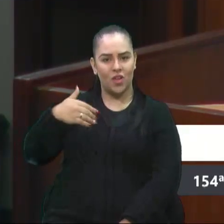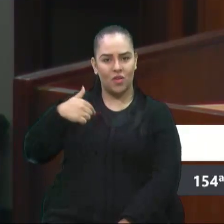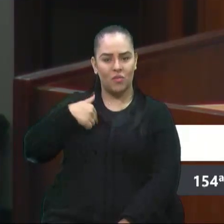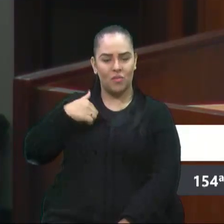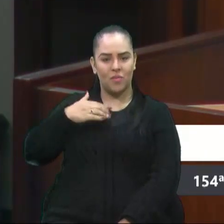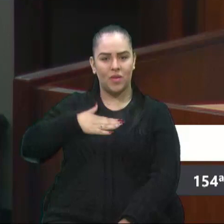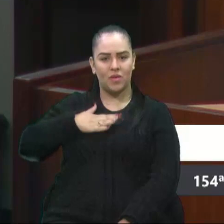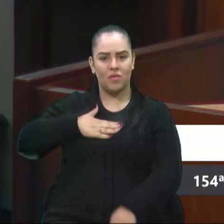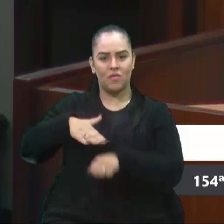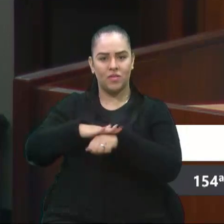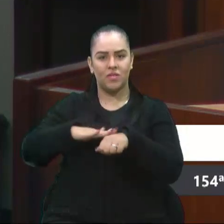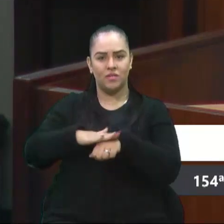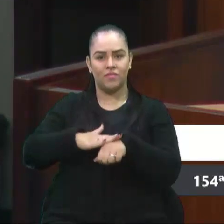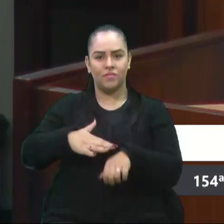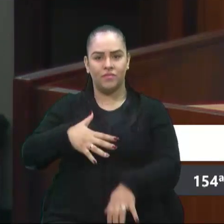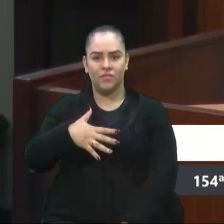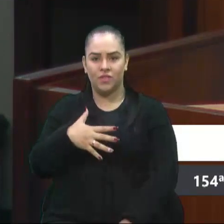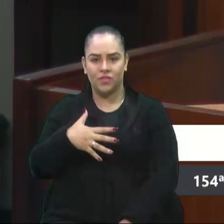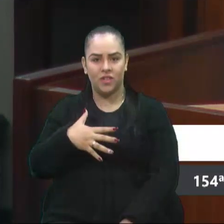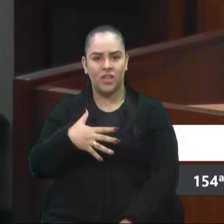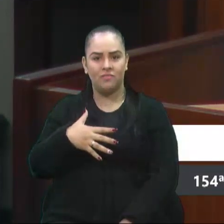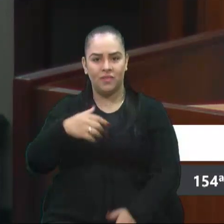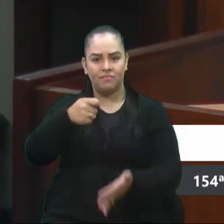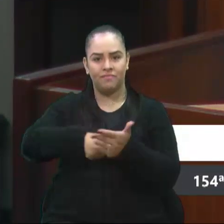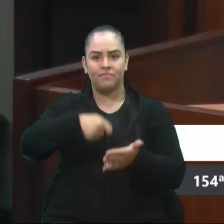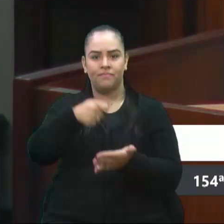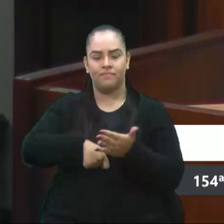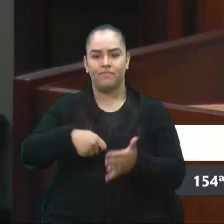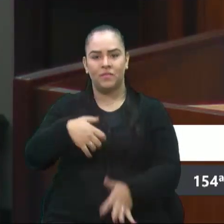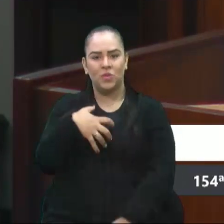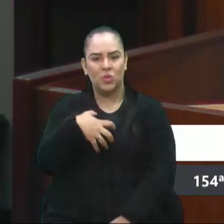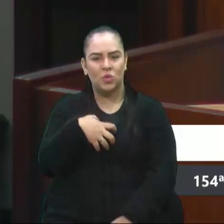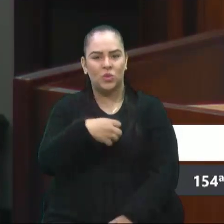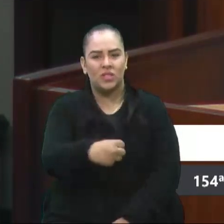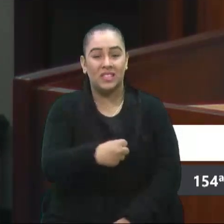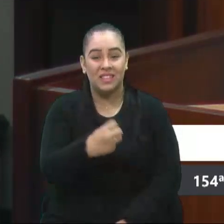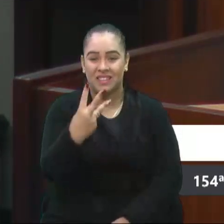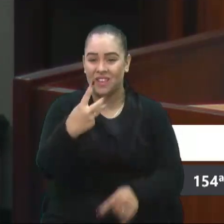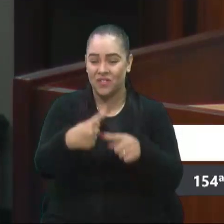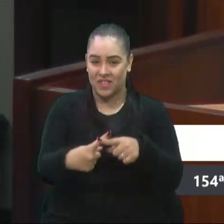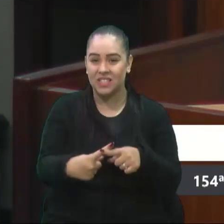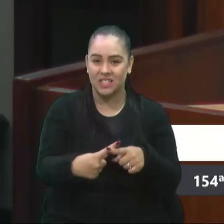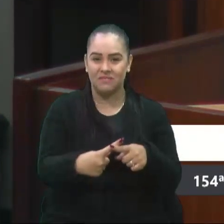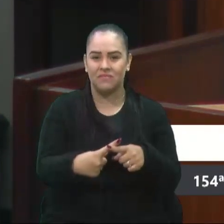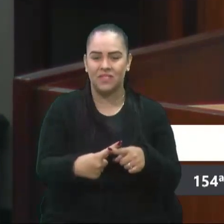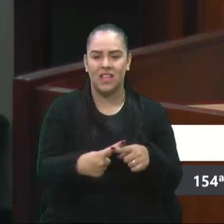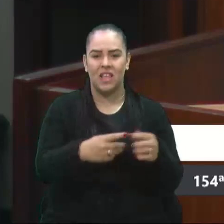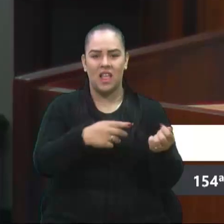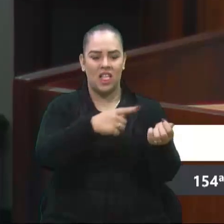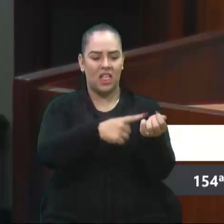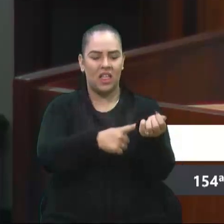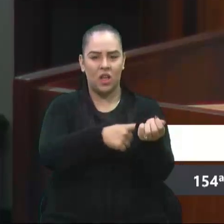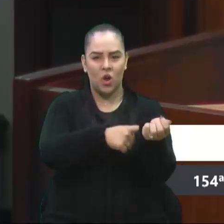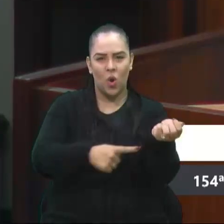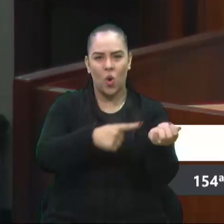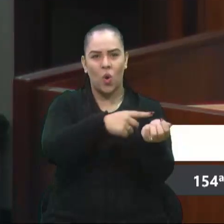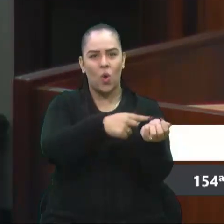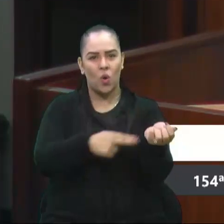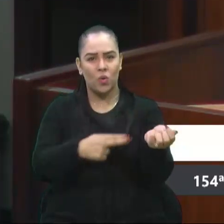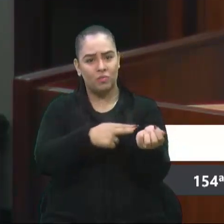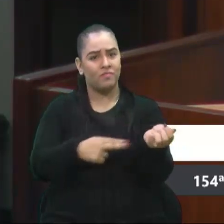Tentou suicídio outras três vezes. Três vezes ele tentou suicídio na Ux, depois mutilou, até que conseguiu.